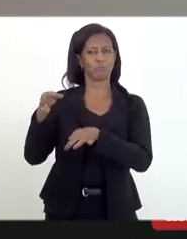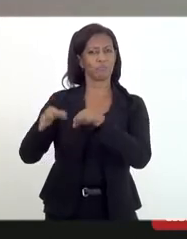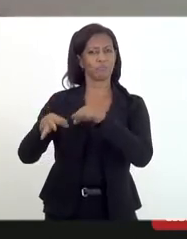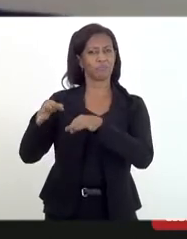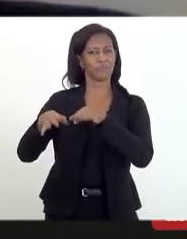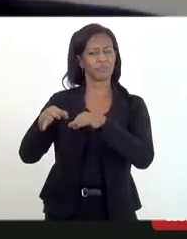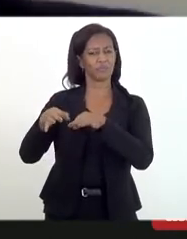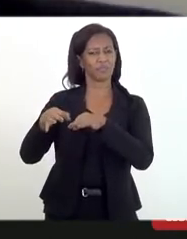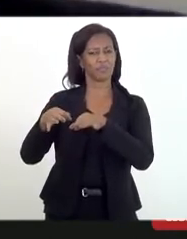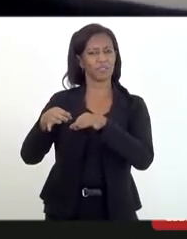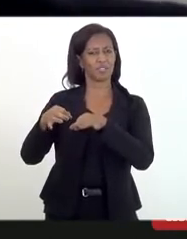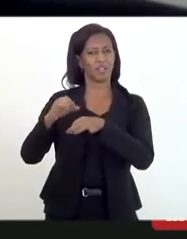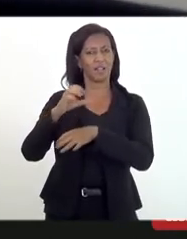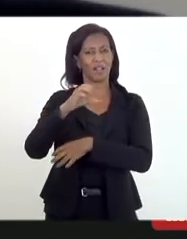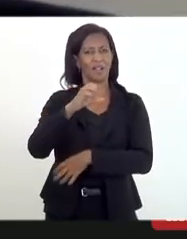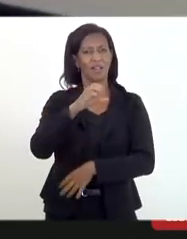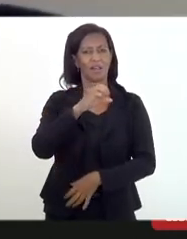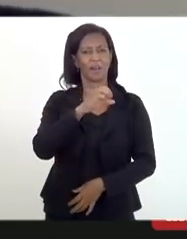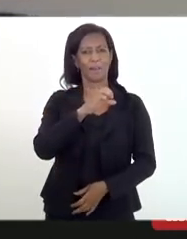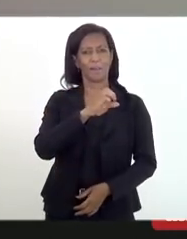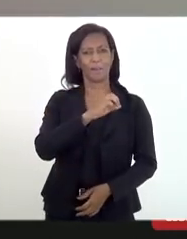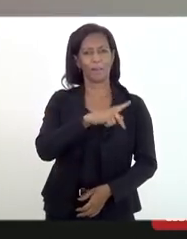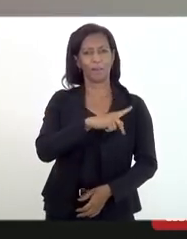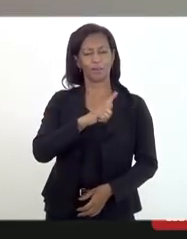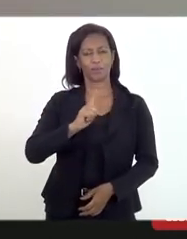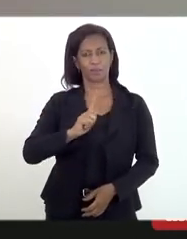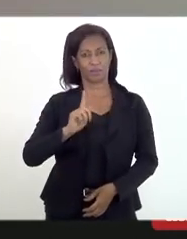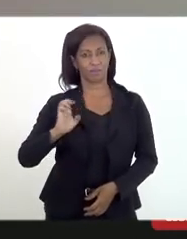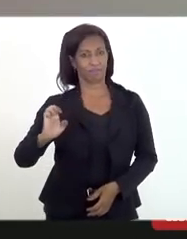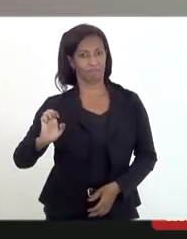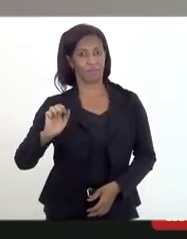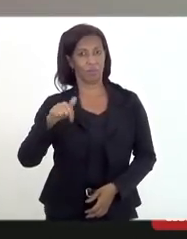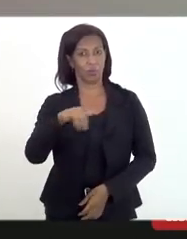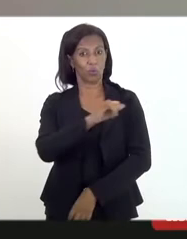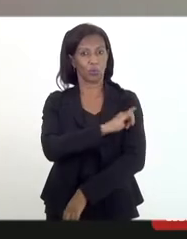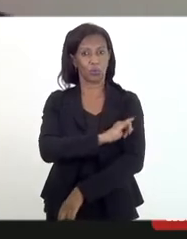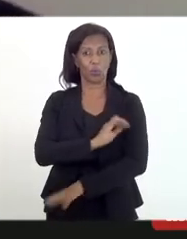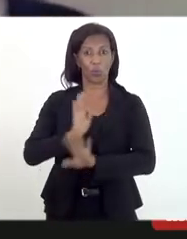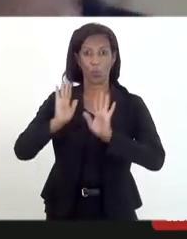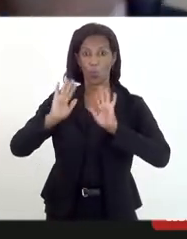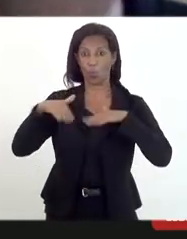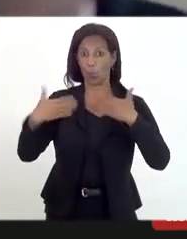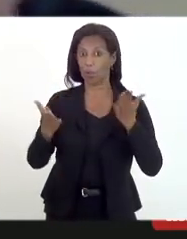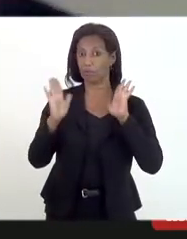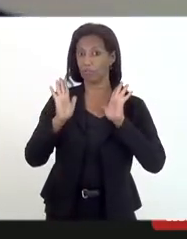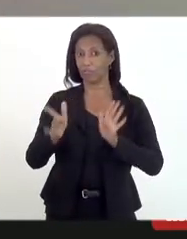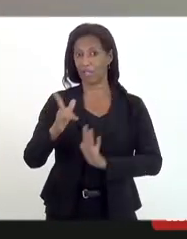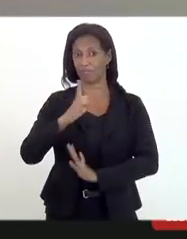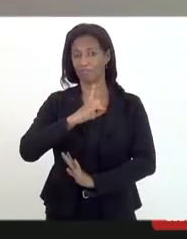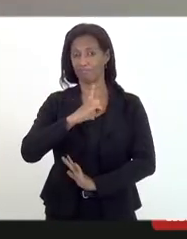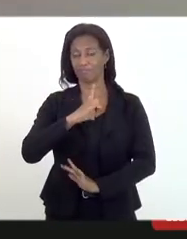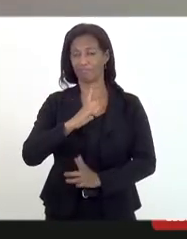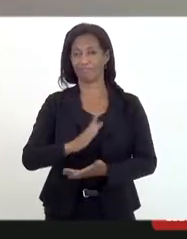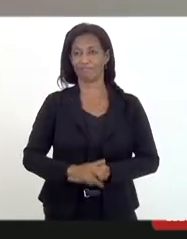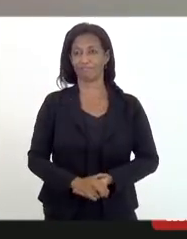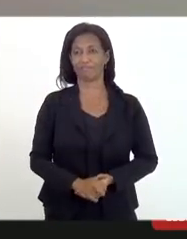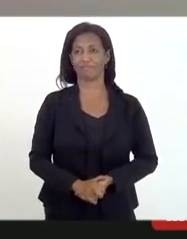realizada na sede da Procuradoria da República no Rio de Janeiro, quando já, então, a gente